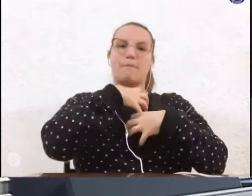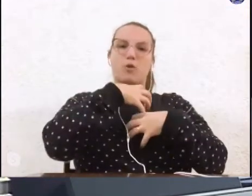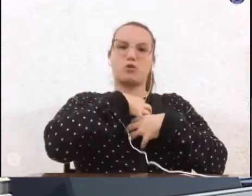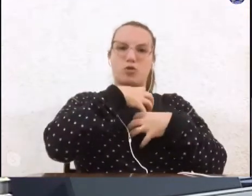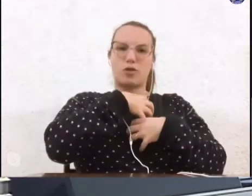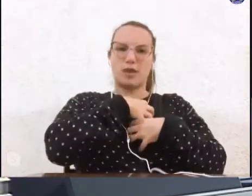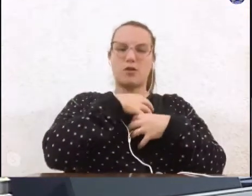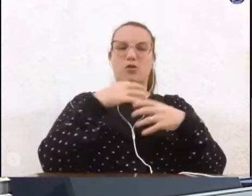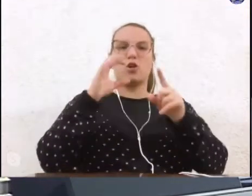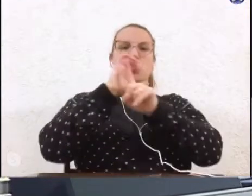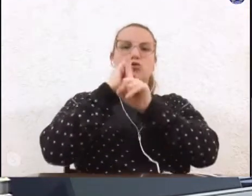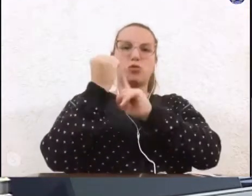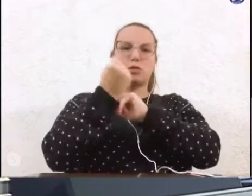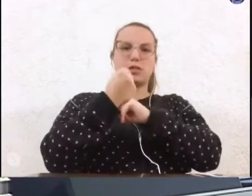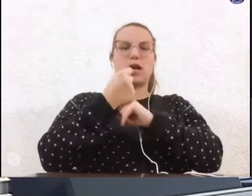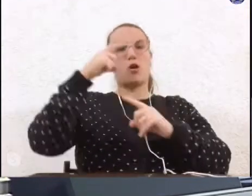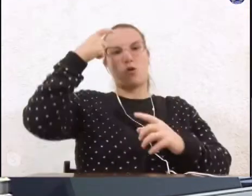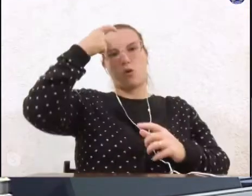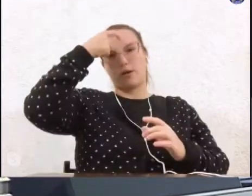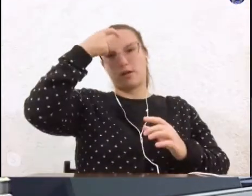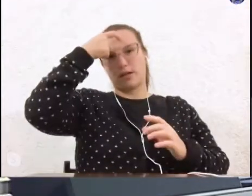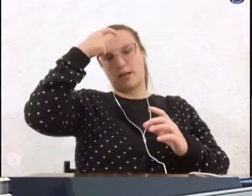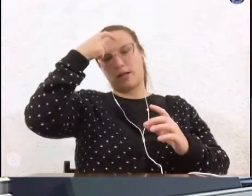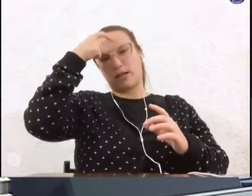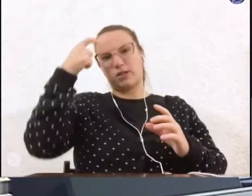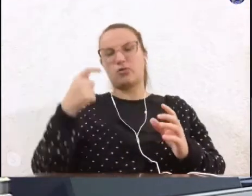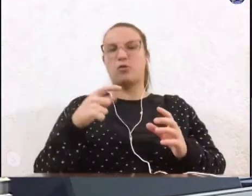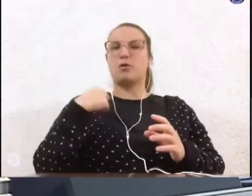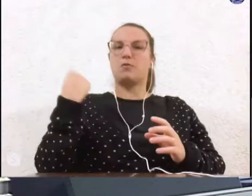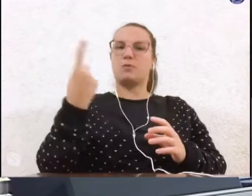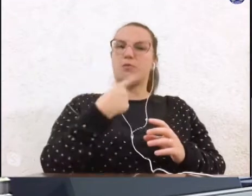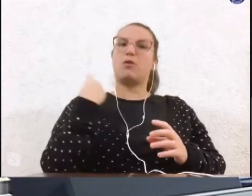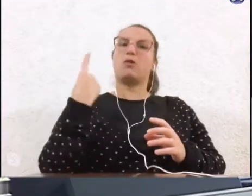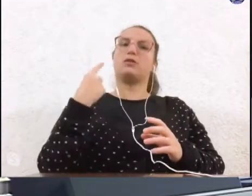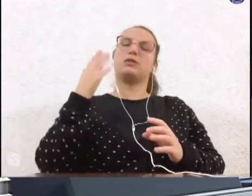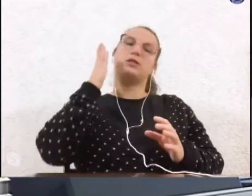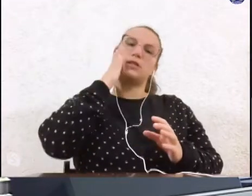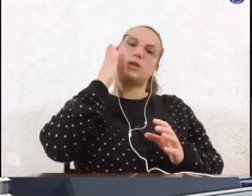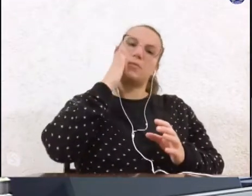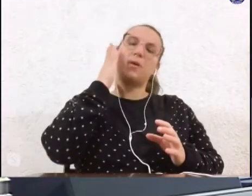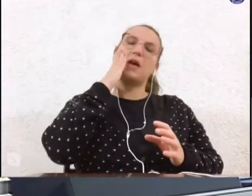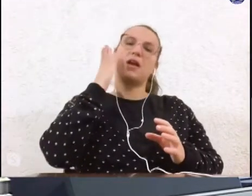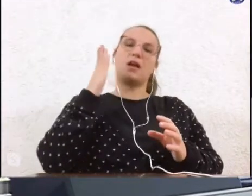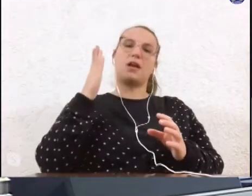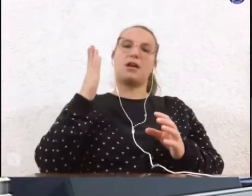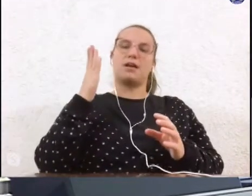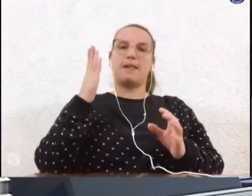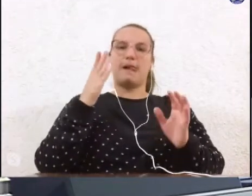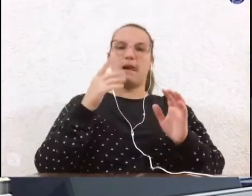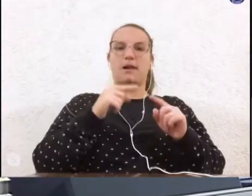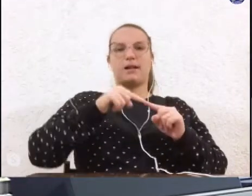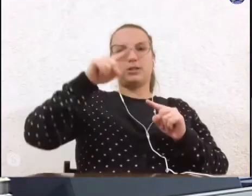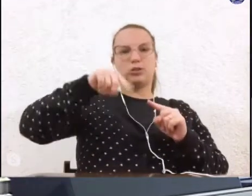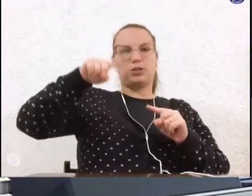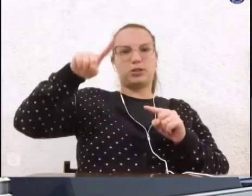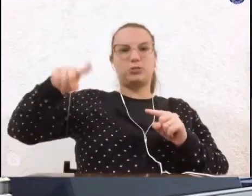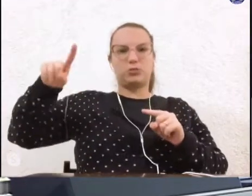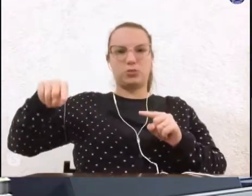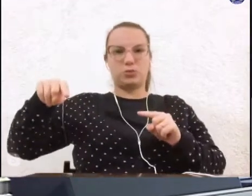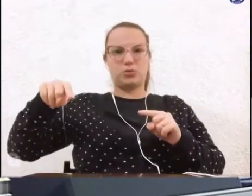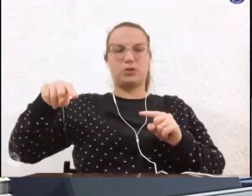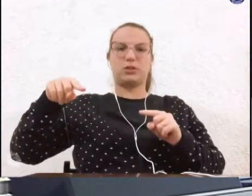social e clínico, para que o poder público possa obter indicadores visando uma atuação